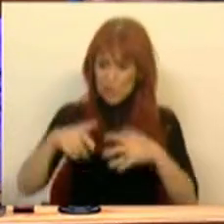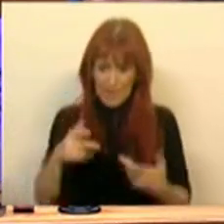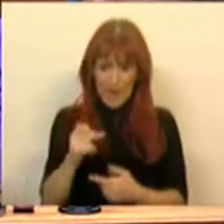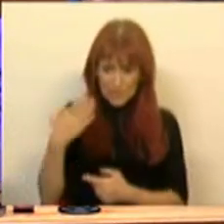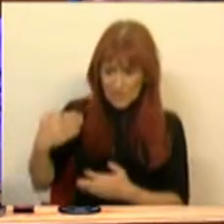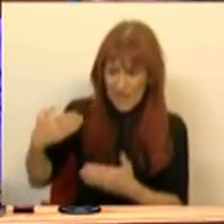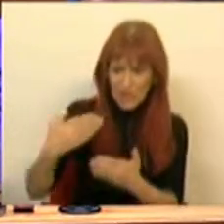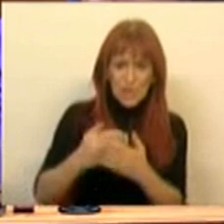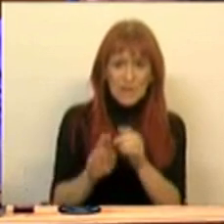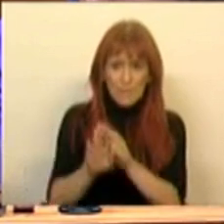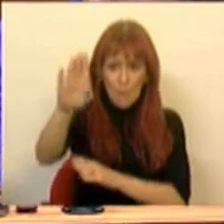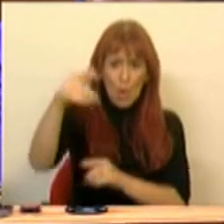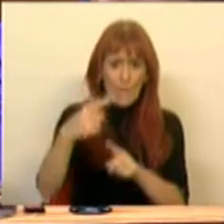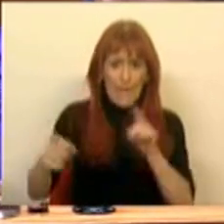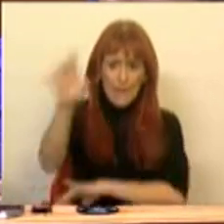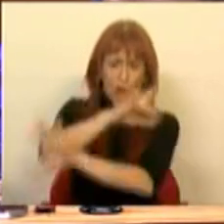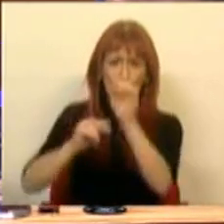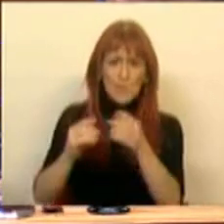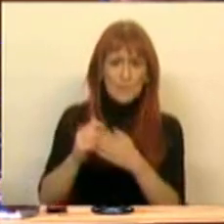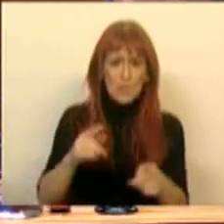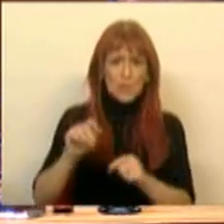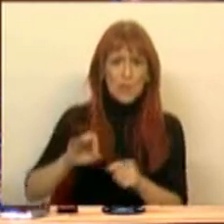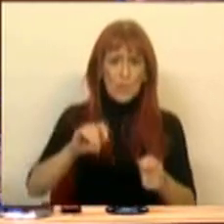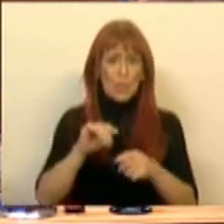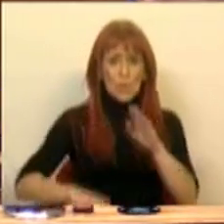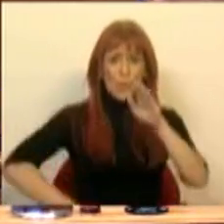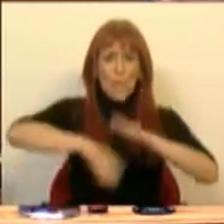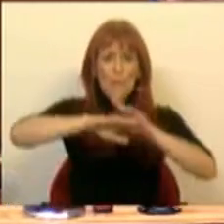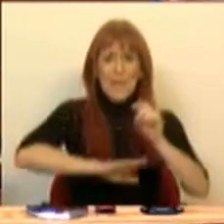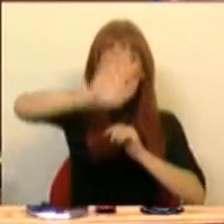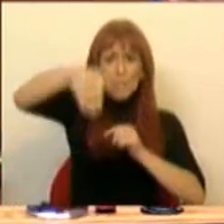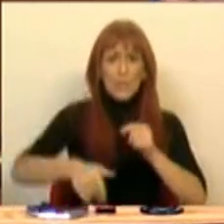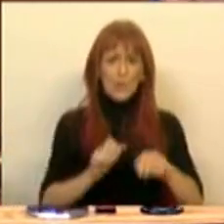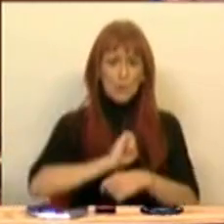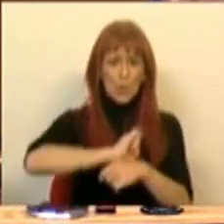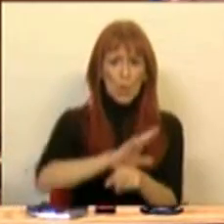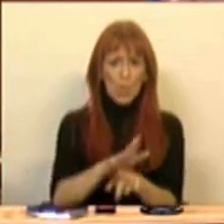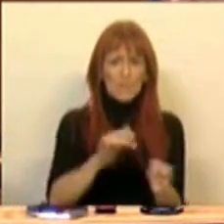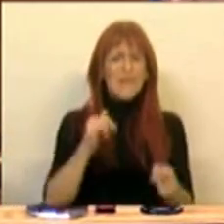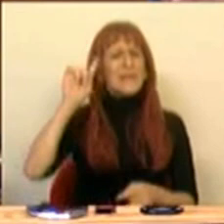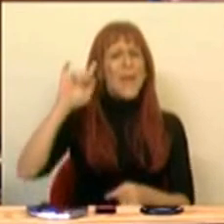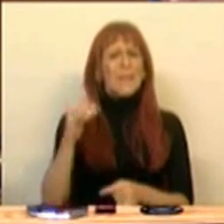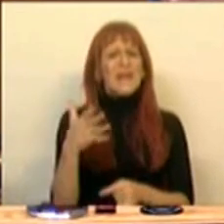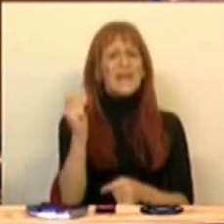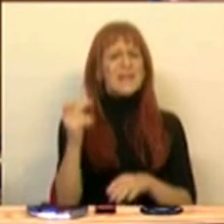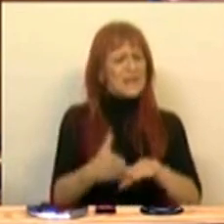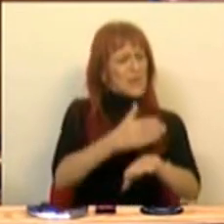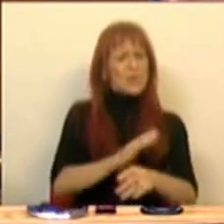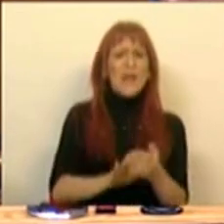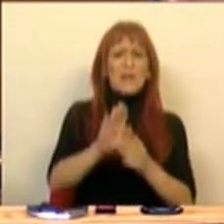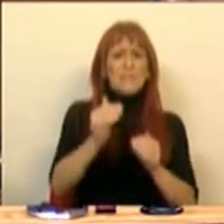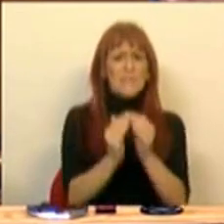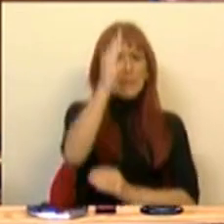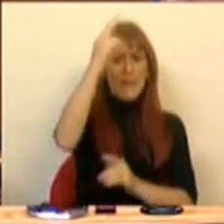nestes 7 anos só não crescemos acima da média europeia no pico do Covid em 2020. Sabe que nos 15 anos anteriores nós só